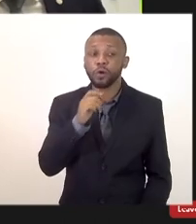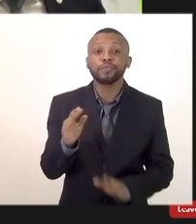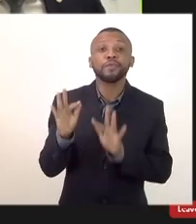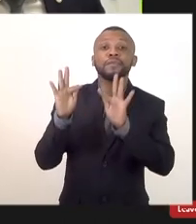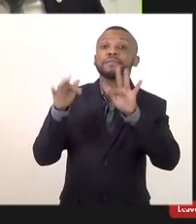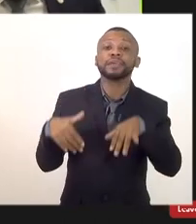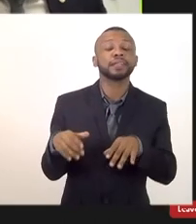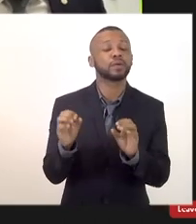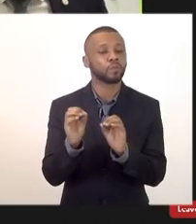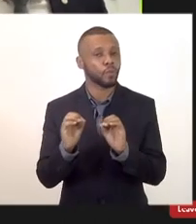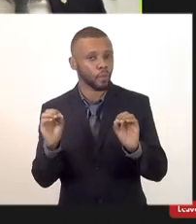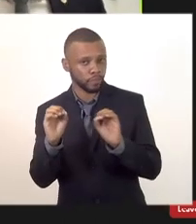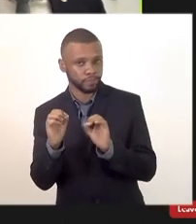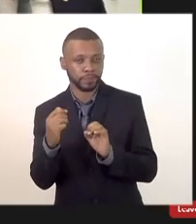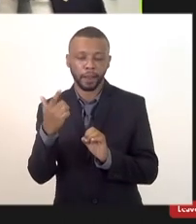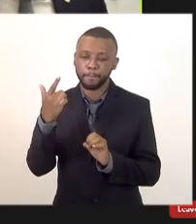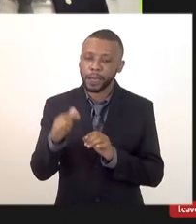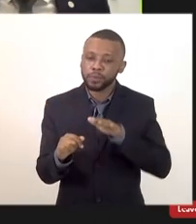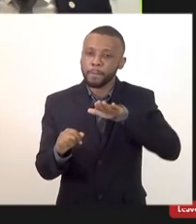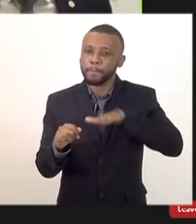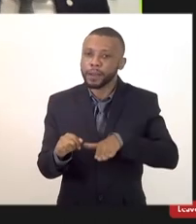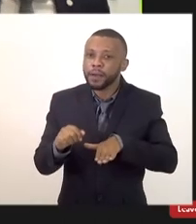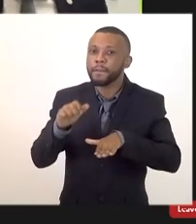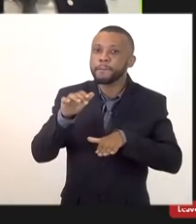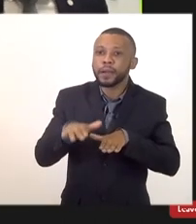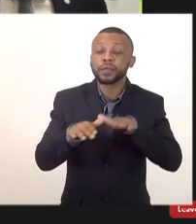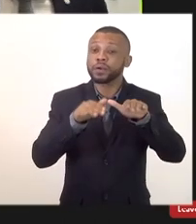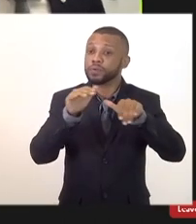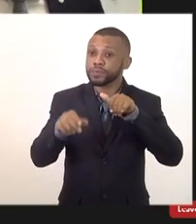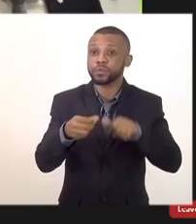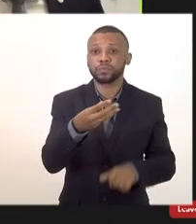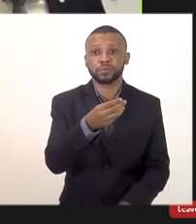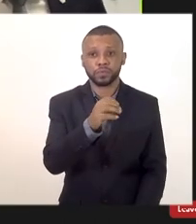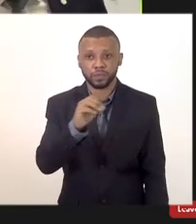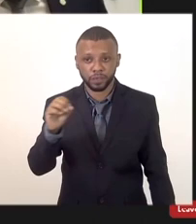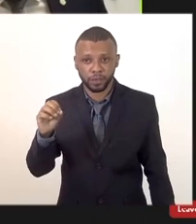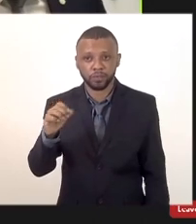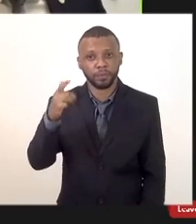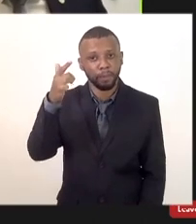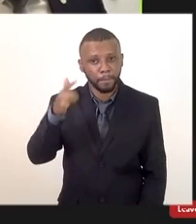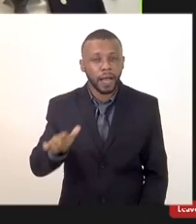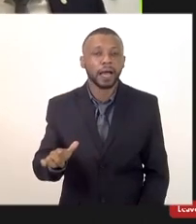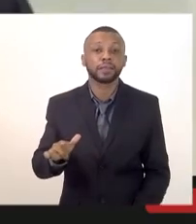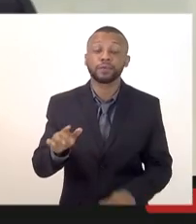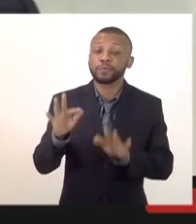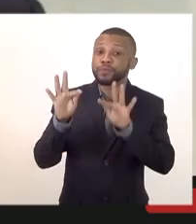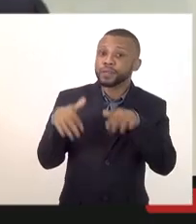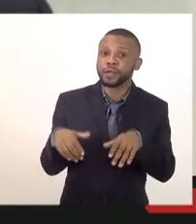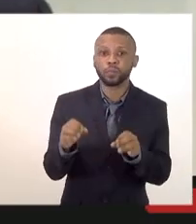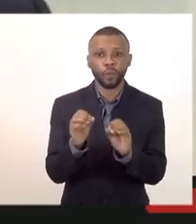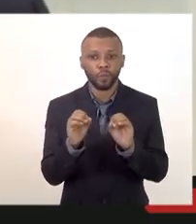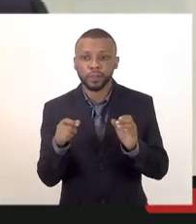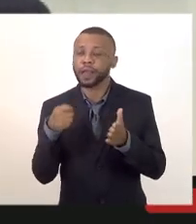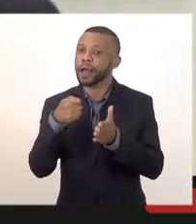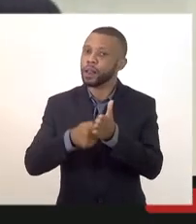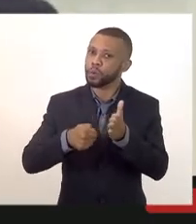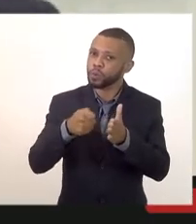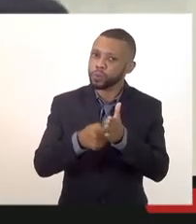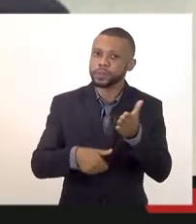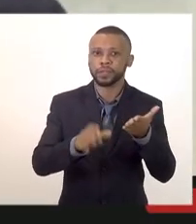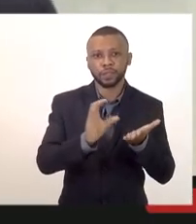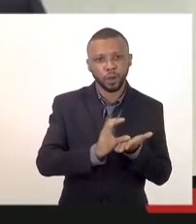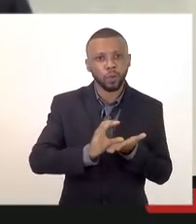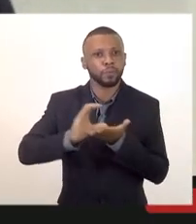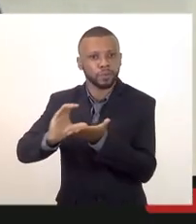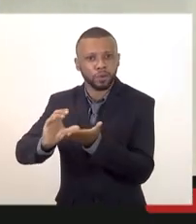na verdade é mais um passo essa convocação dos 300 foi mais um passo mas não termina aqui a luta da comissão continua a interação com a PGE